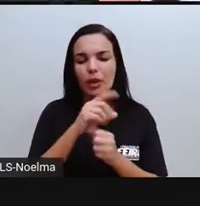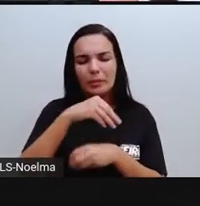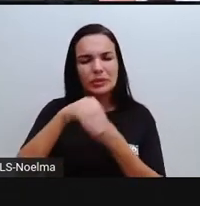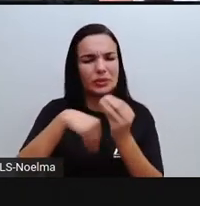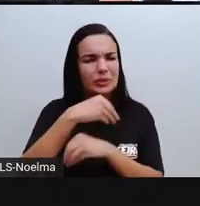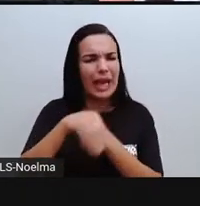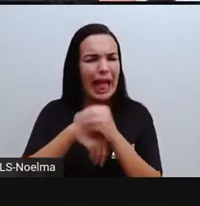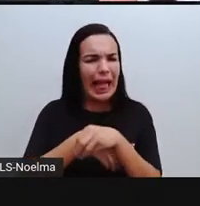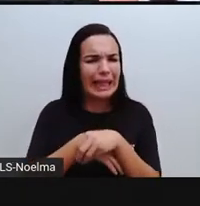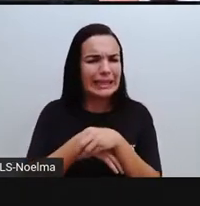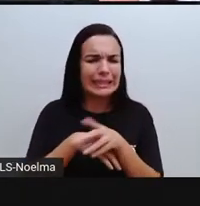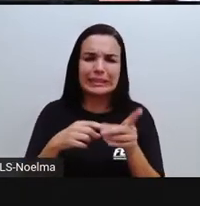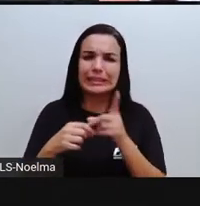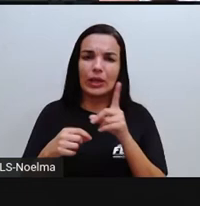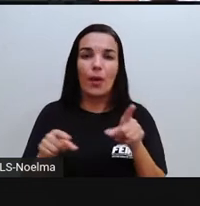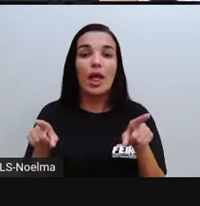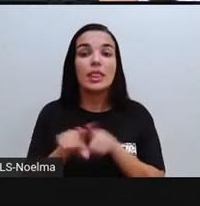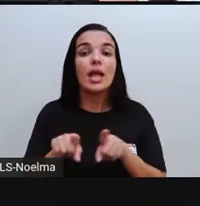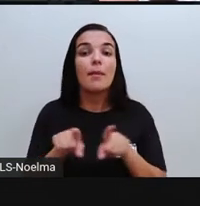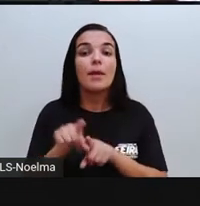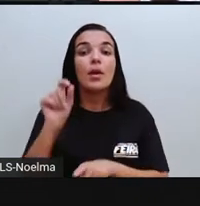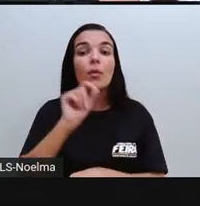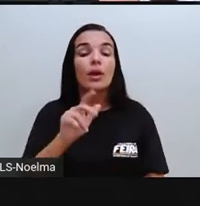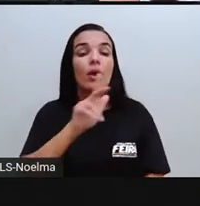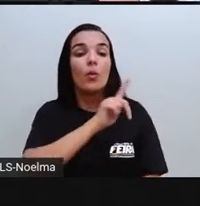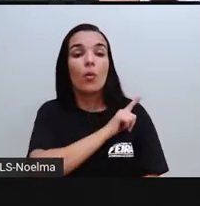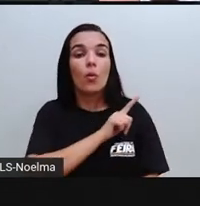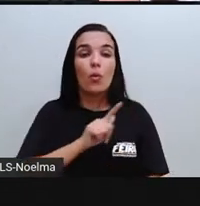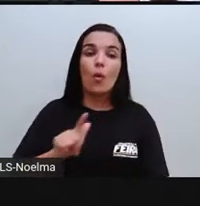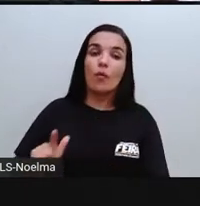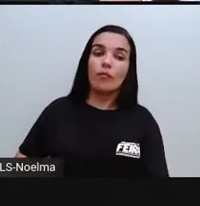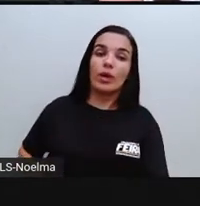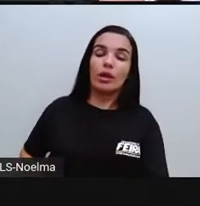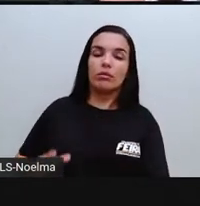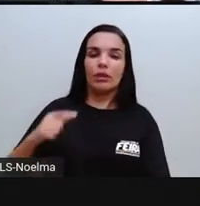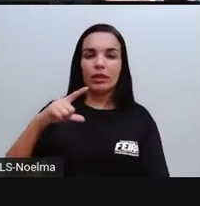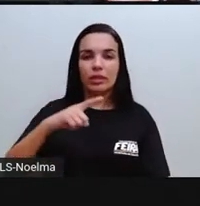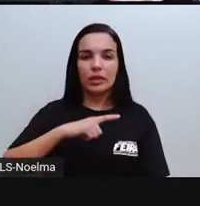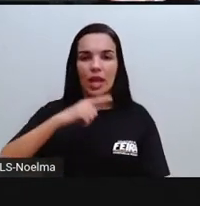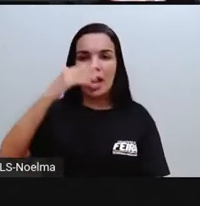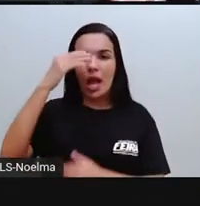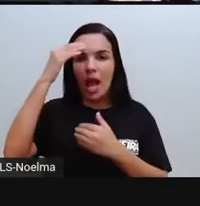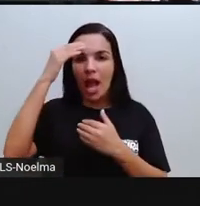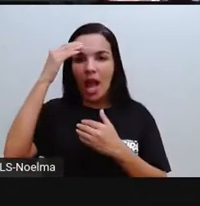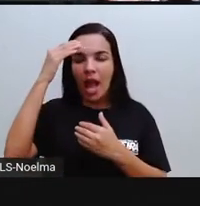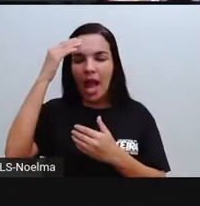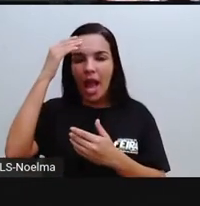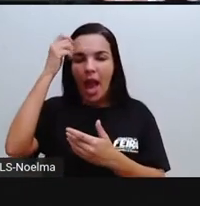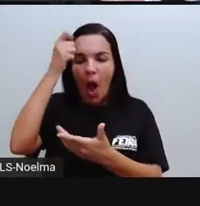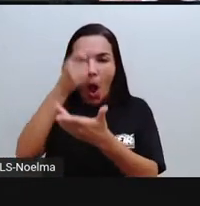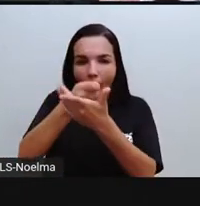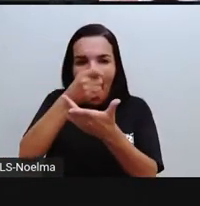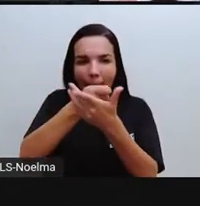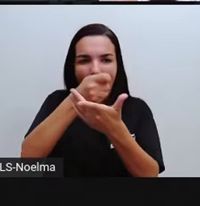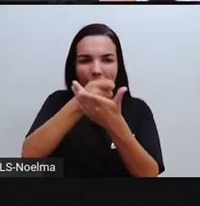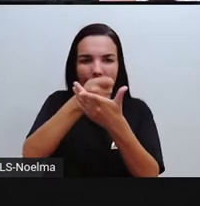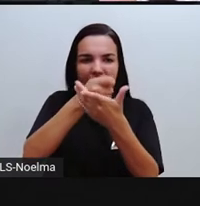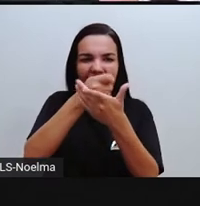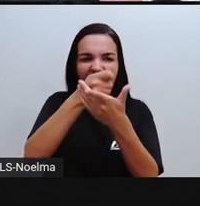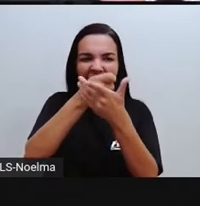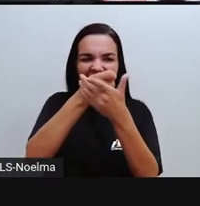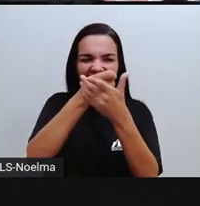E o poder público, ele tem por obrigação de fazer a retirada, né?